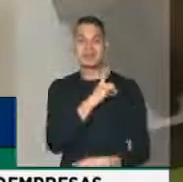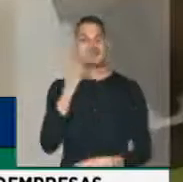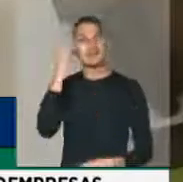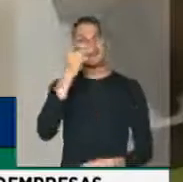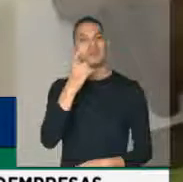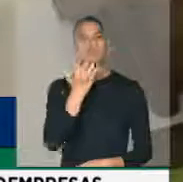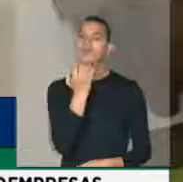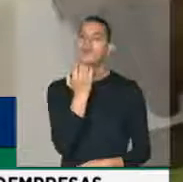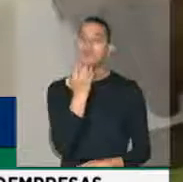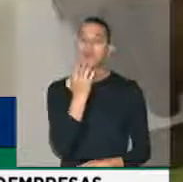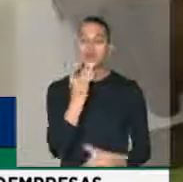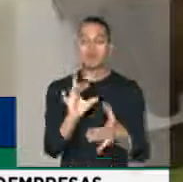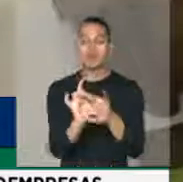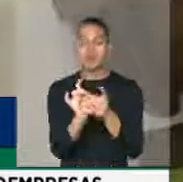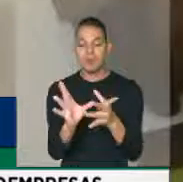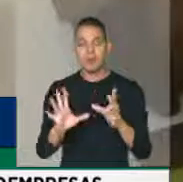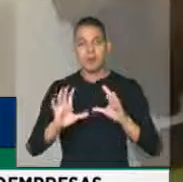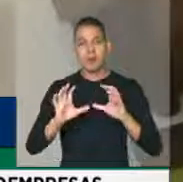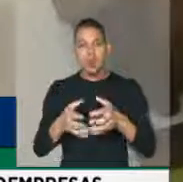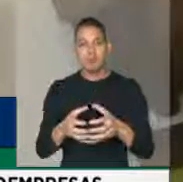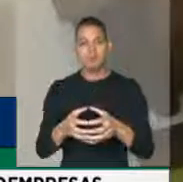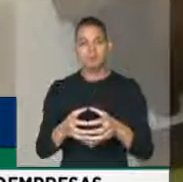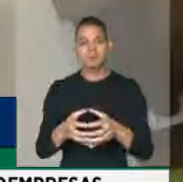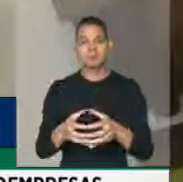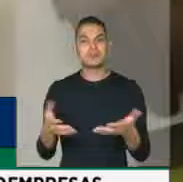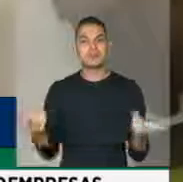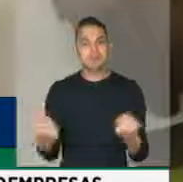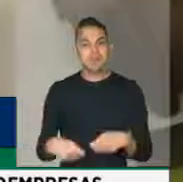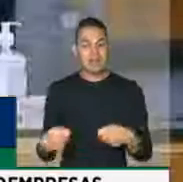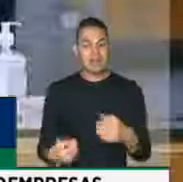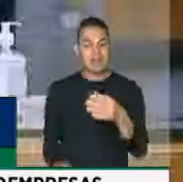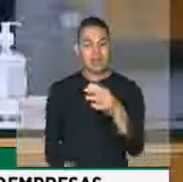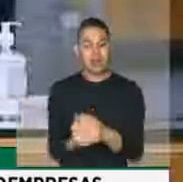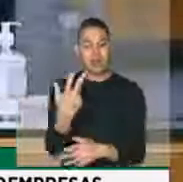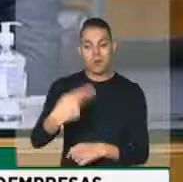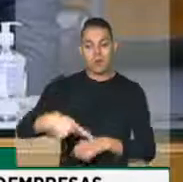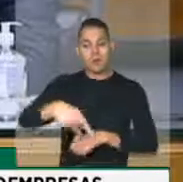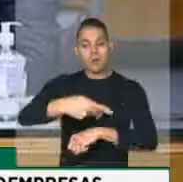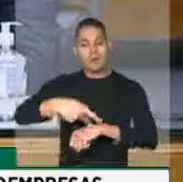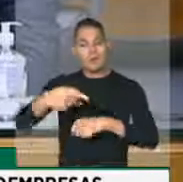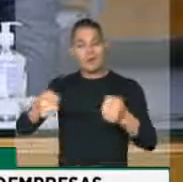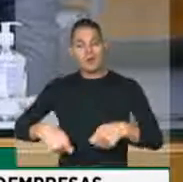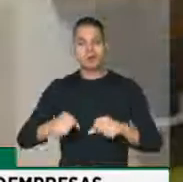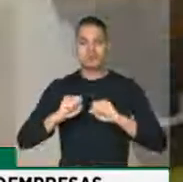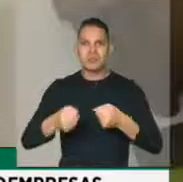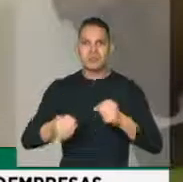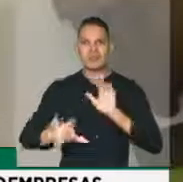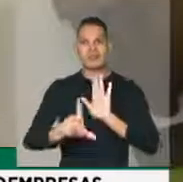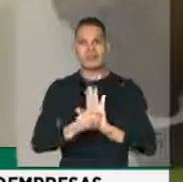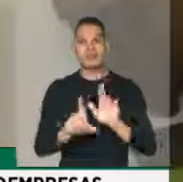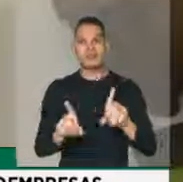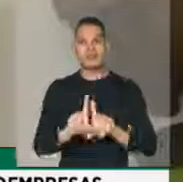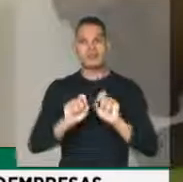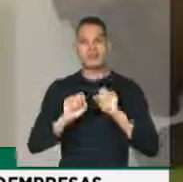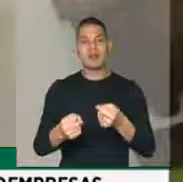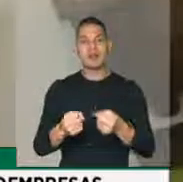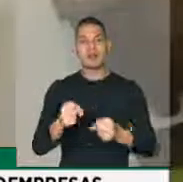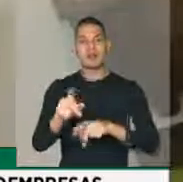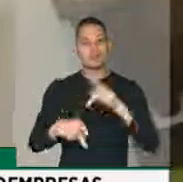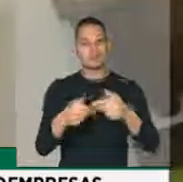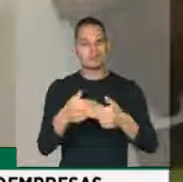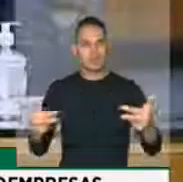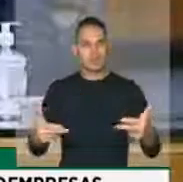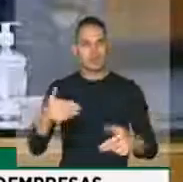democracia. Que uma frente democrática seja imediatamente construída nesse país para que a gente possa defender a lei e possa defender o Estado. Obrigado,